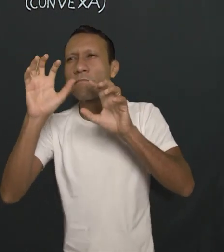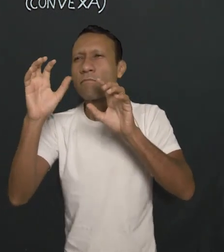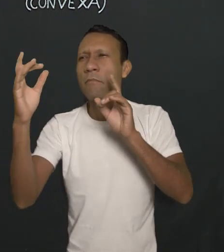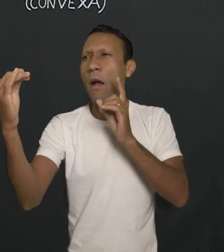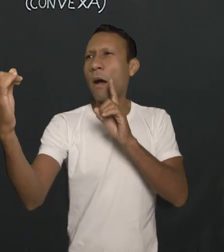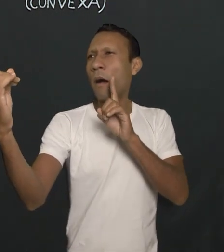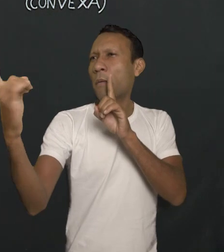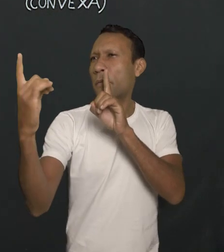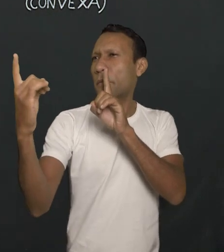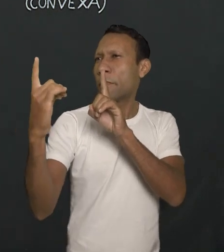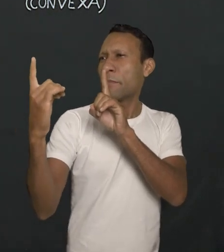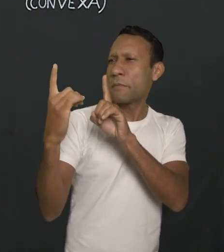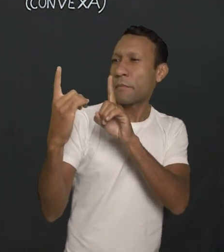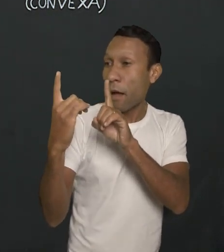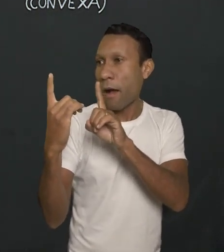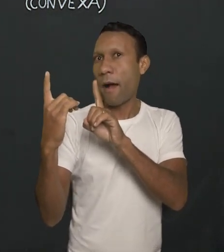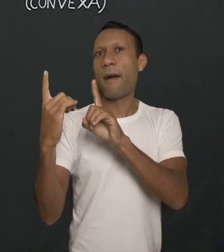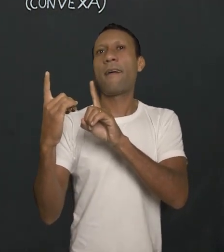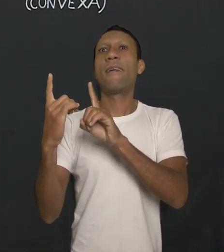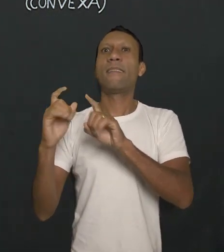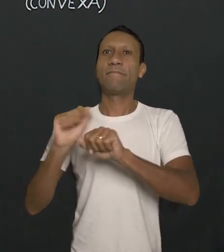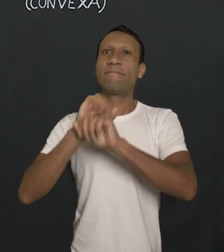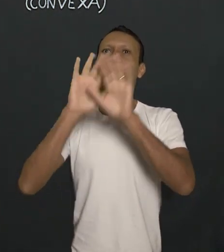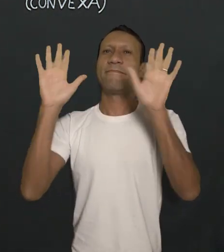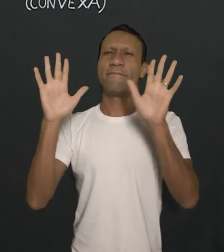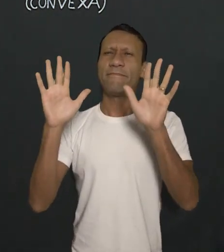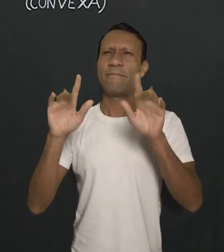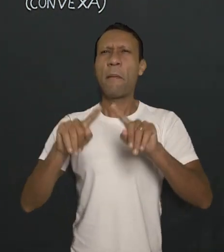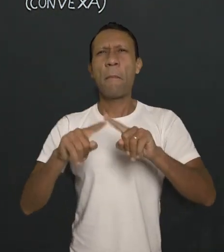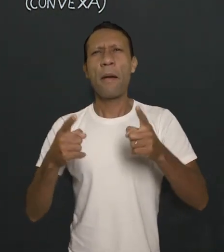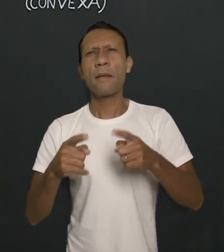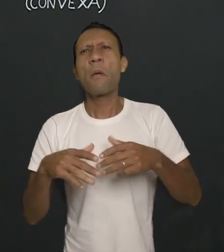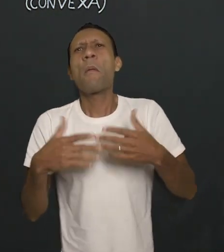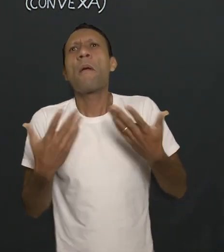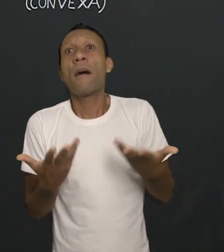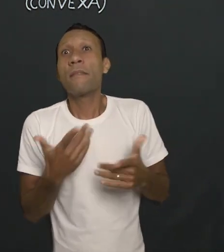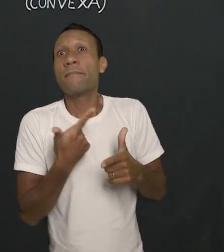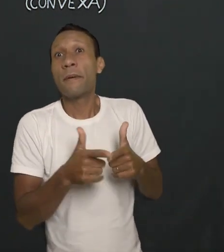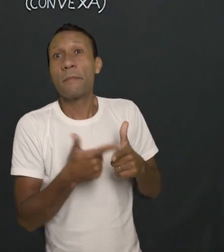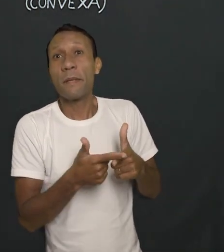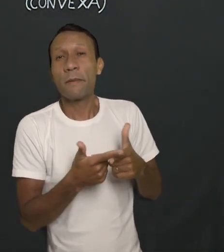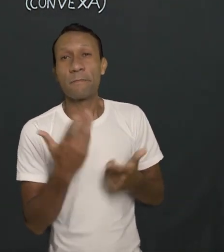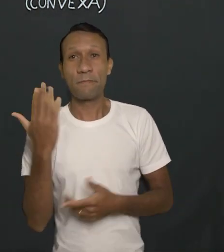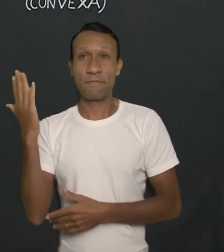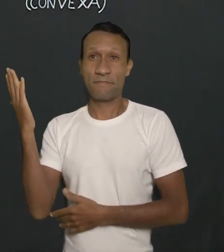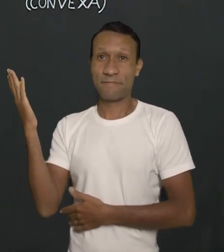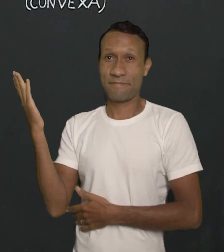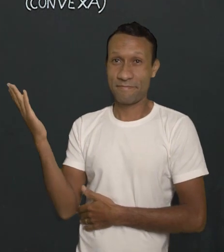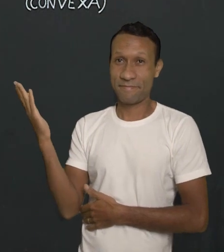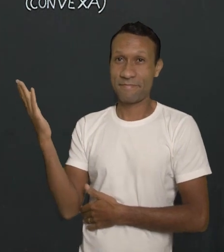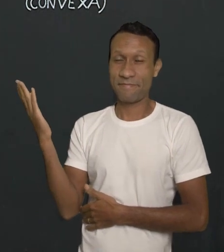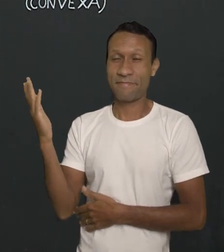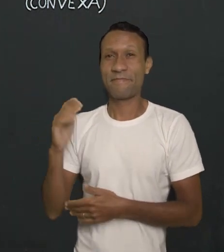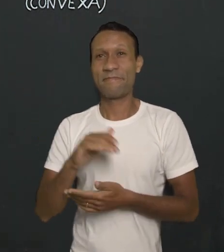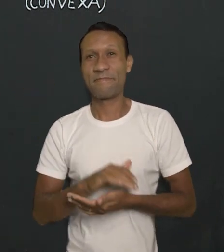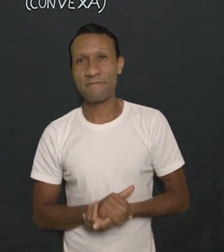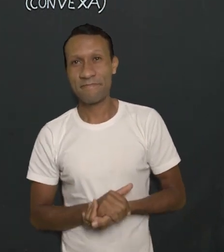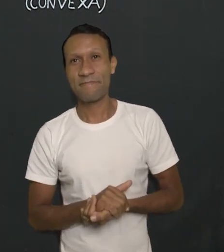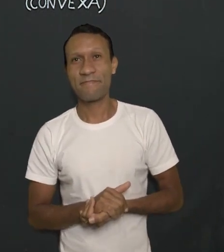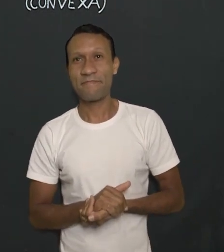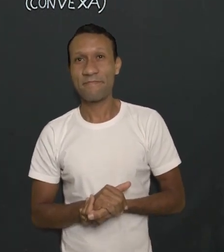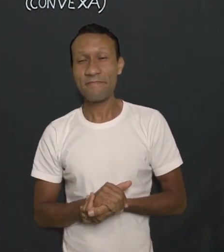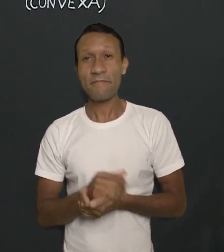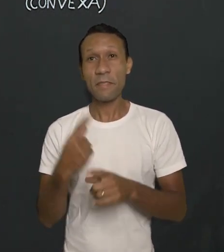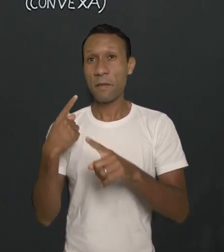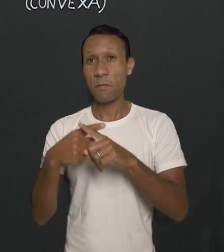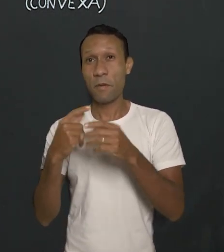de perto, de perto, ele enxerga na boa. Qual o problema, gente? Vamos entender aqui. Olha aqui o olho do nosso amigo miopia. Eu não falei para